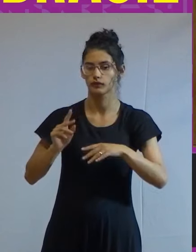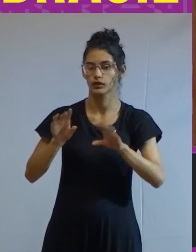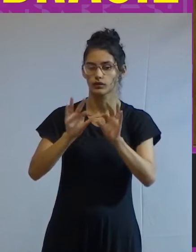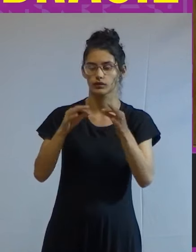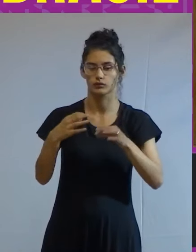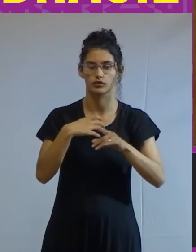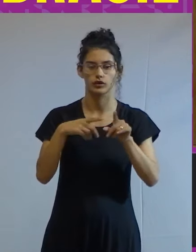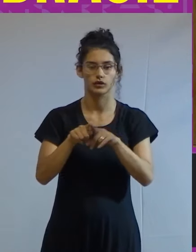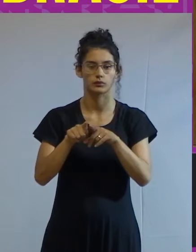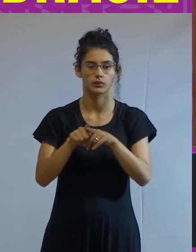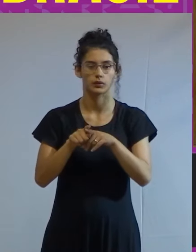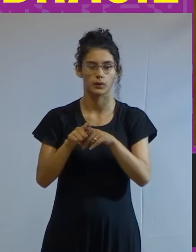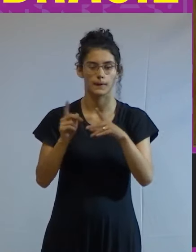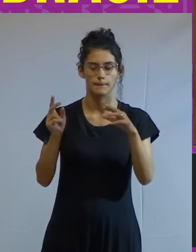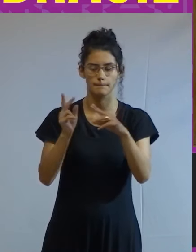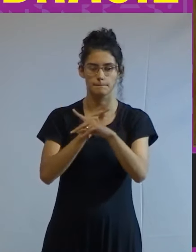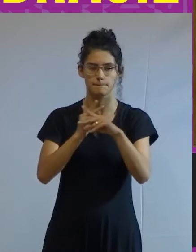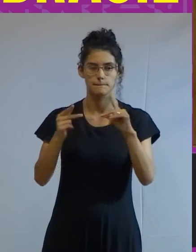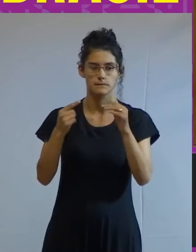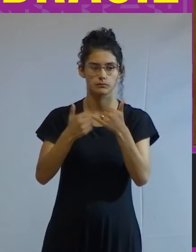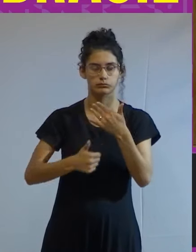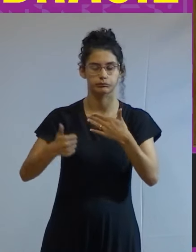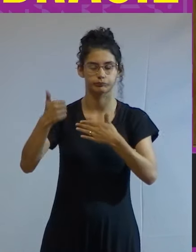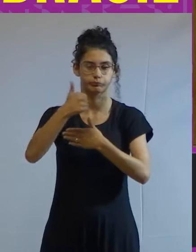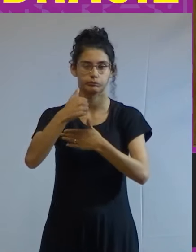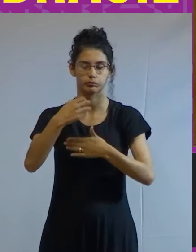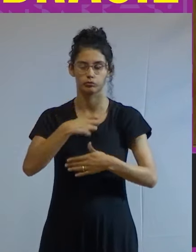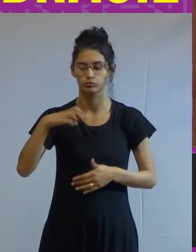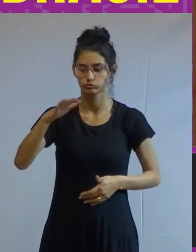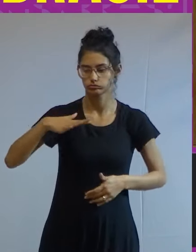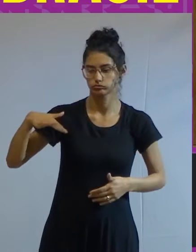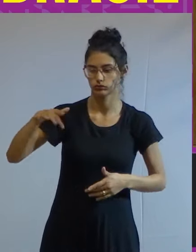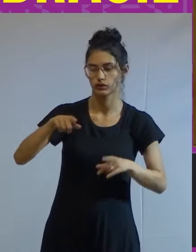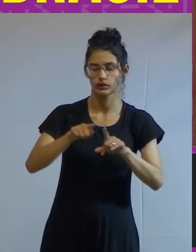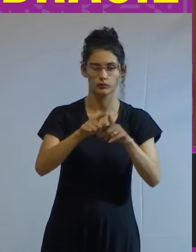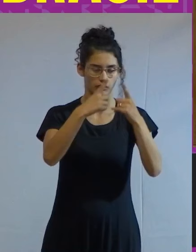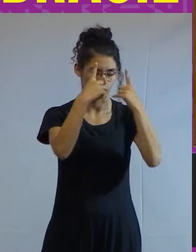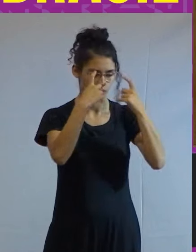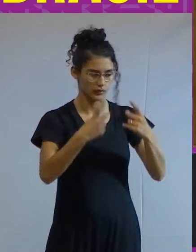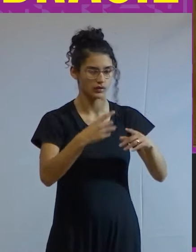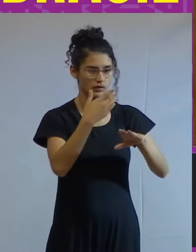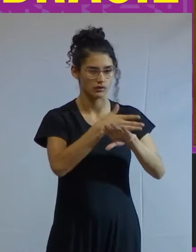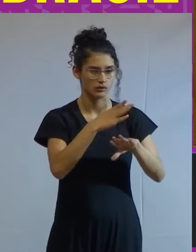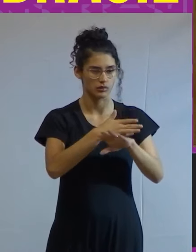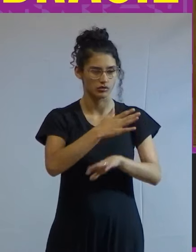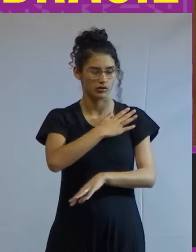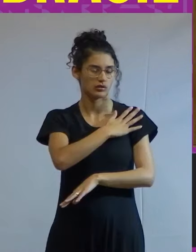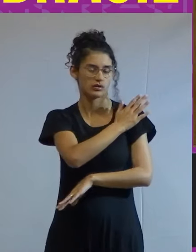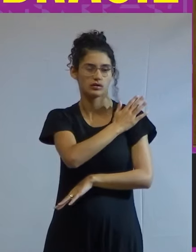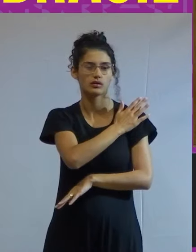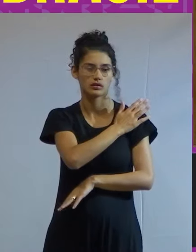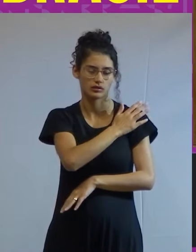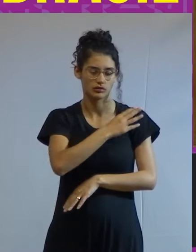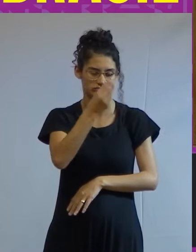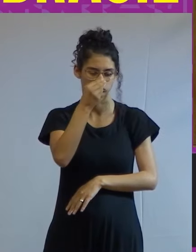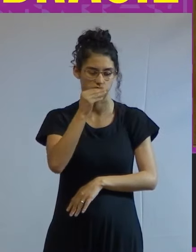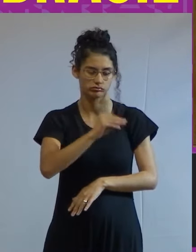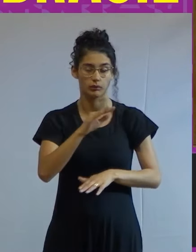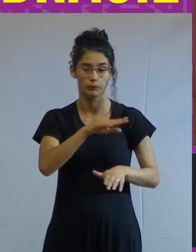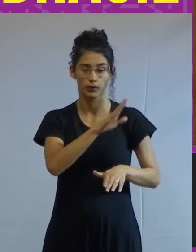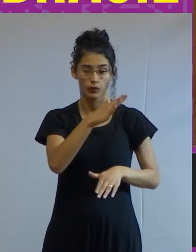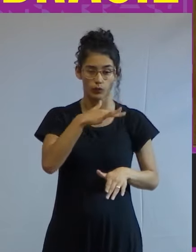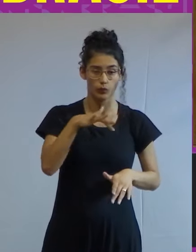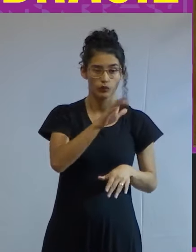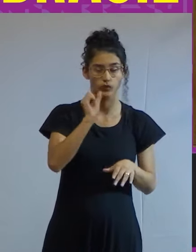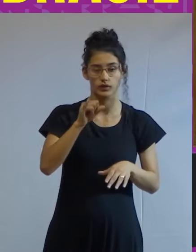correias de transmissão de privilégios por um lado e de violência e práticas racistas e discriminatórios por outro